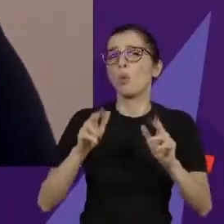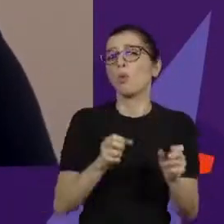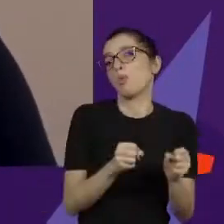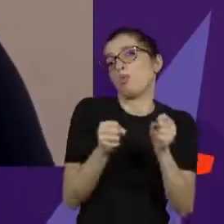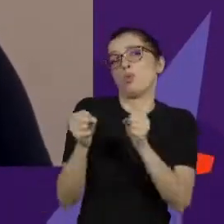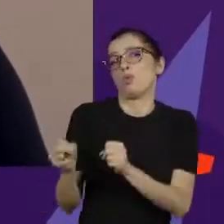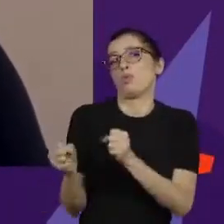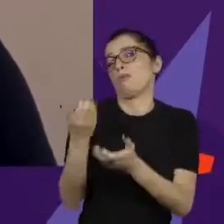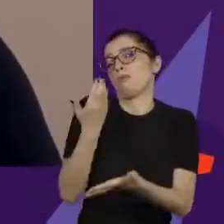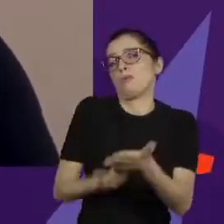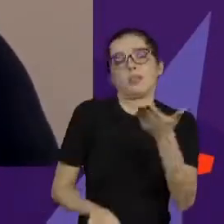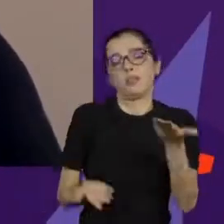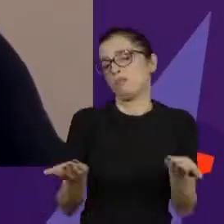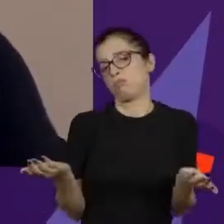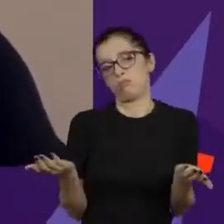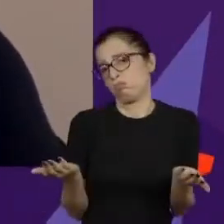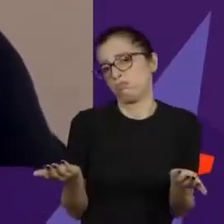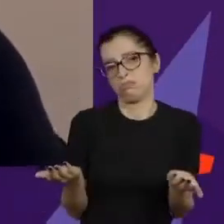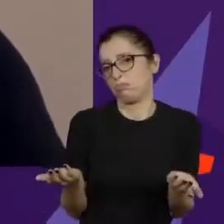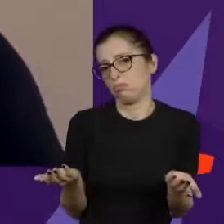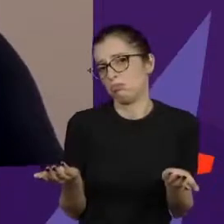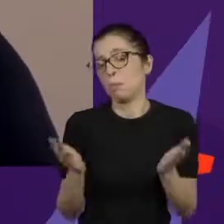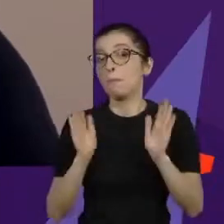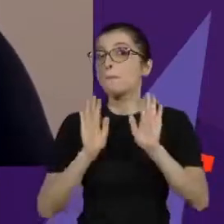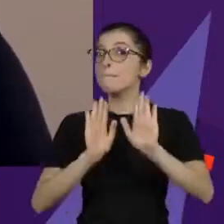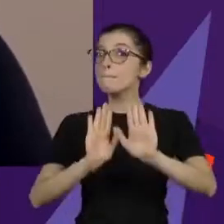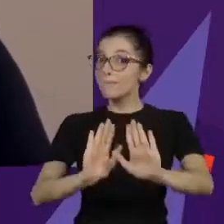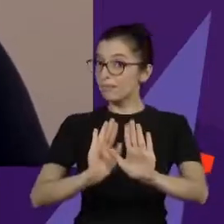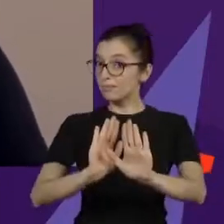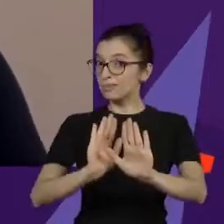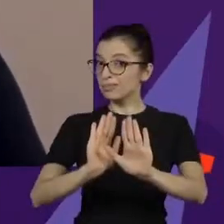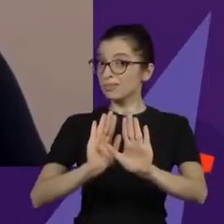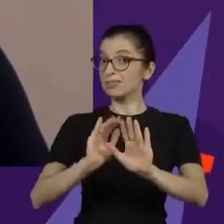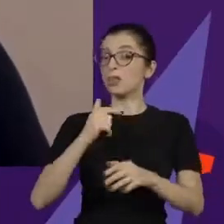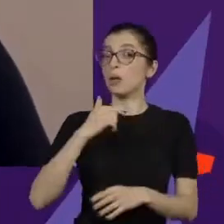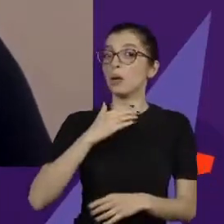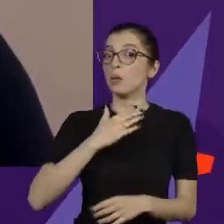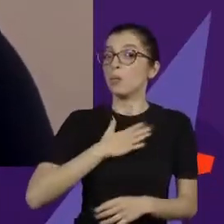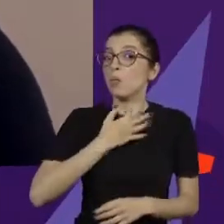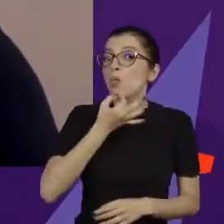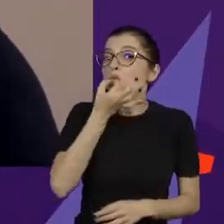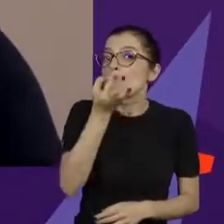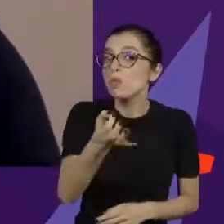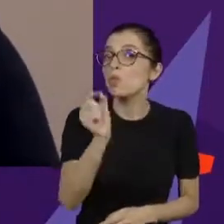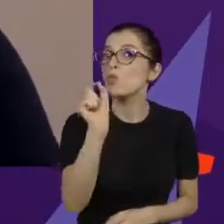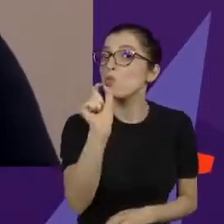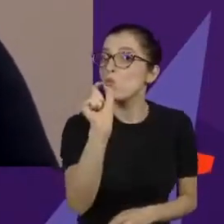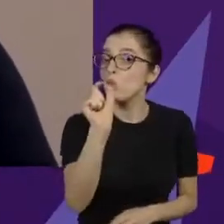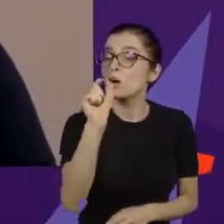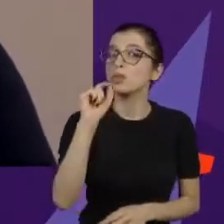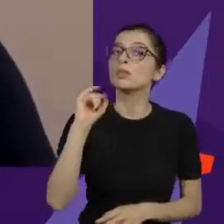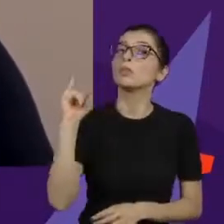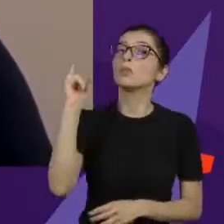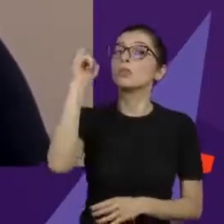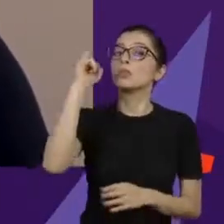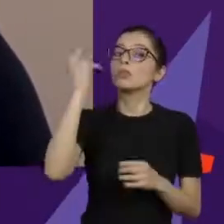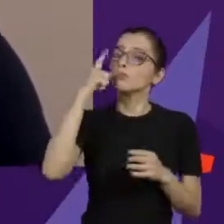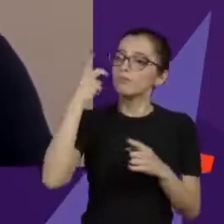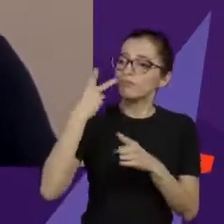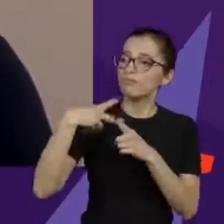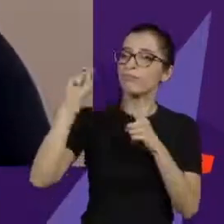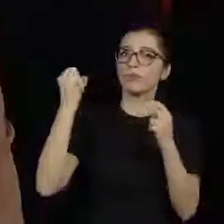estamos aqui conversando. Não porque, na minha opinião, não seja importante. Agora, certamente, continua maior